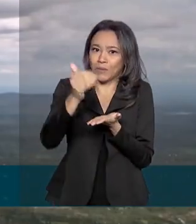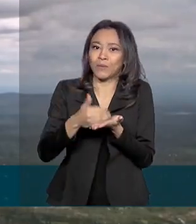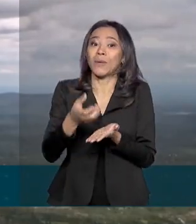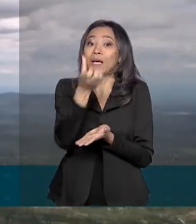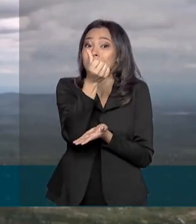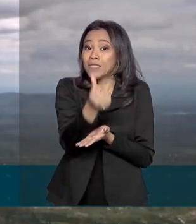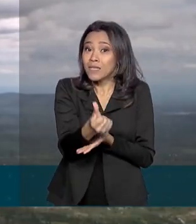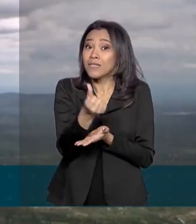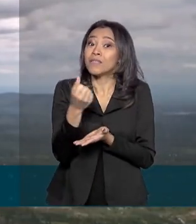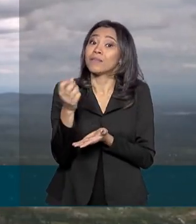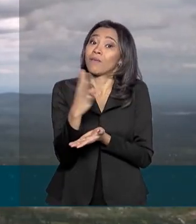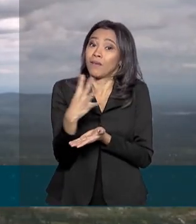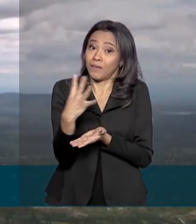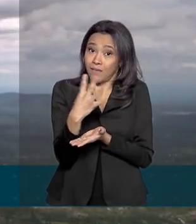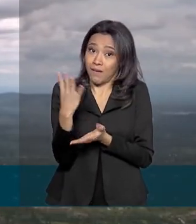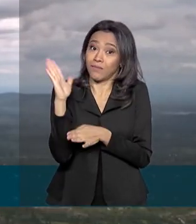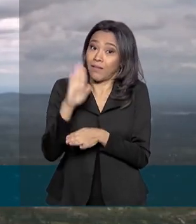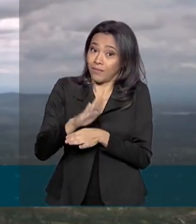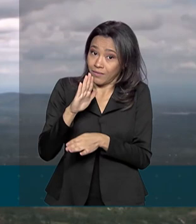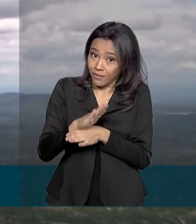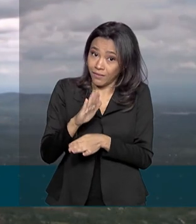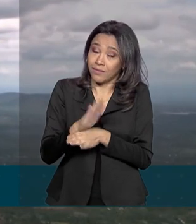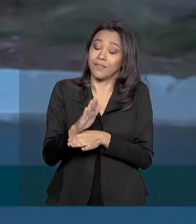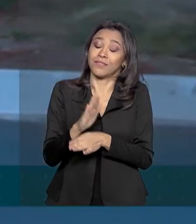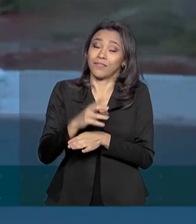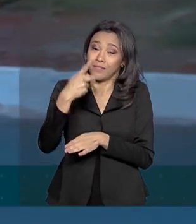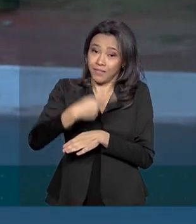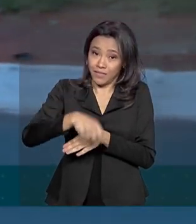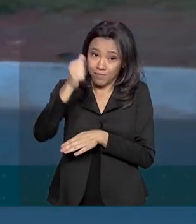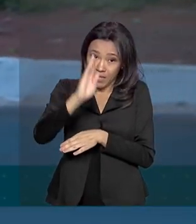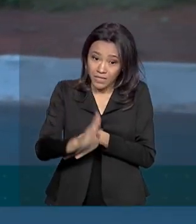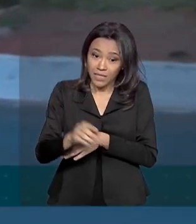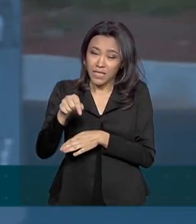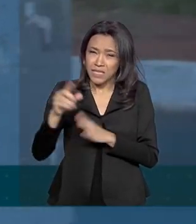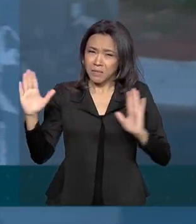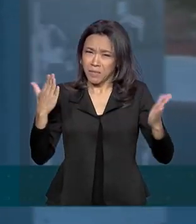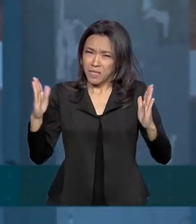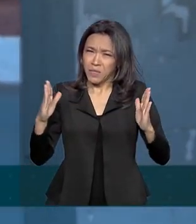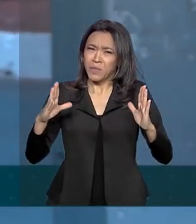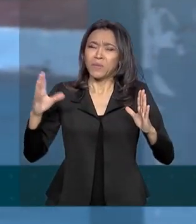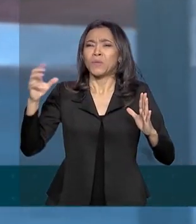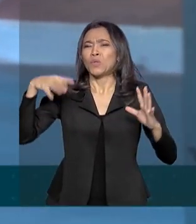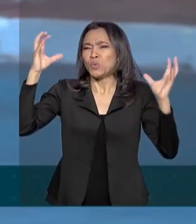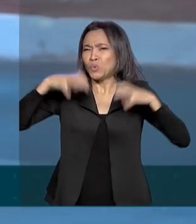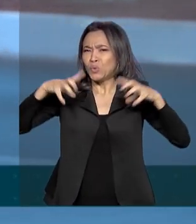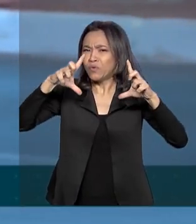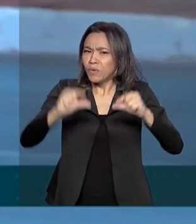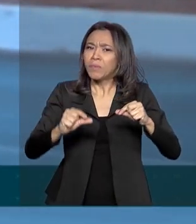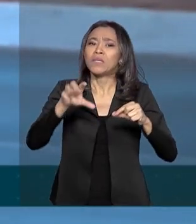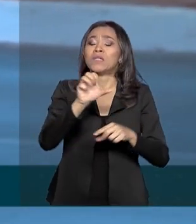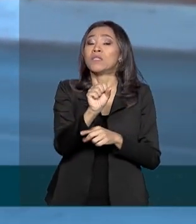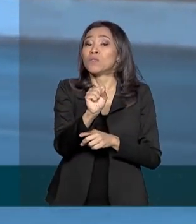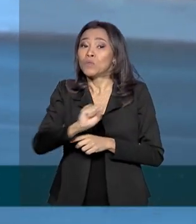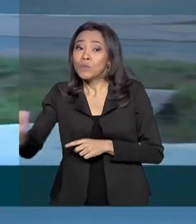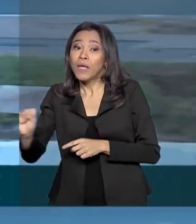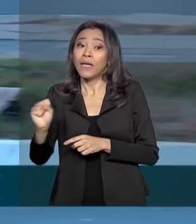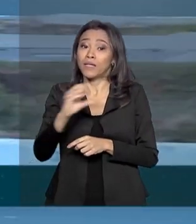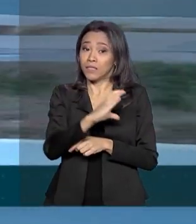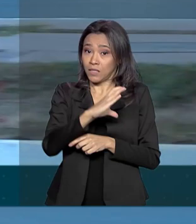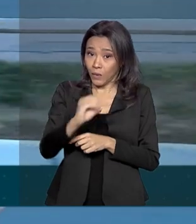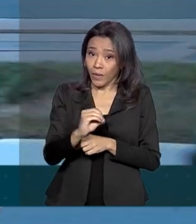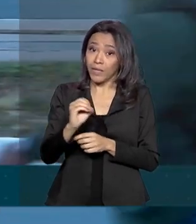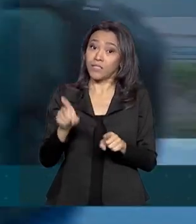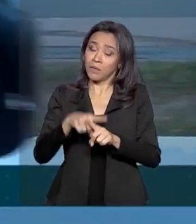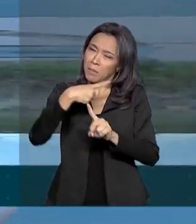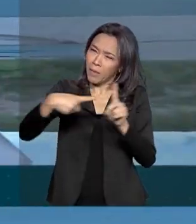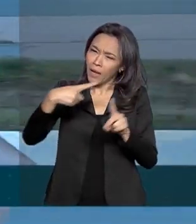6h44 da tarde, horário de Brasília. Esse período é menos chuvoso nas regiões sudeste, centro-oeste e de parte das regiões